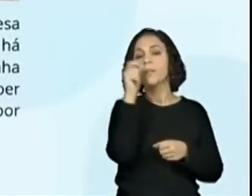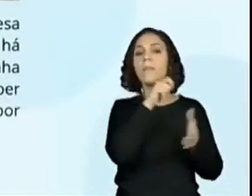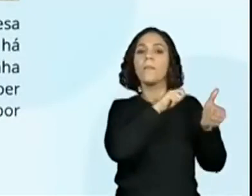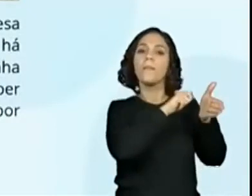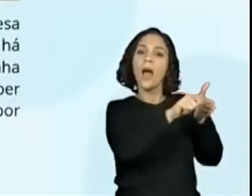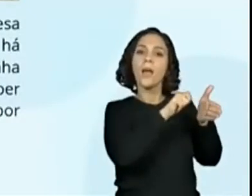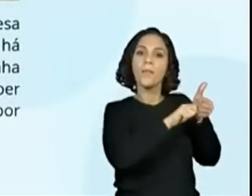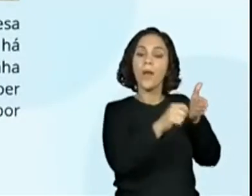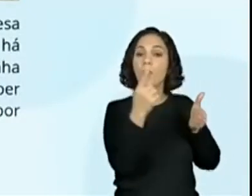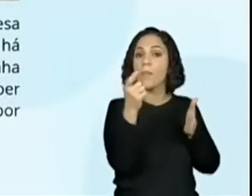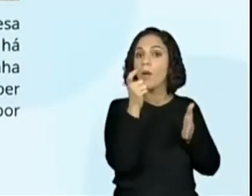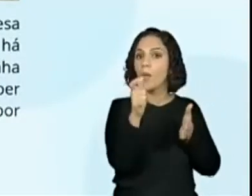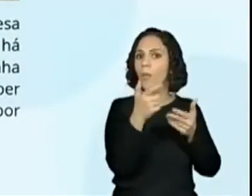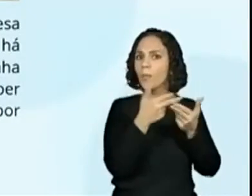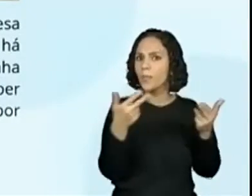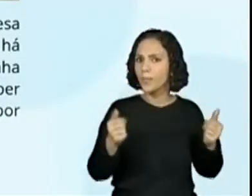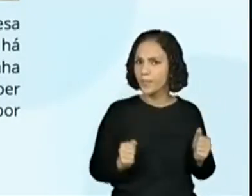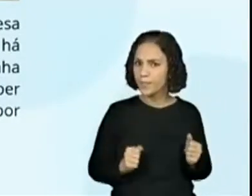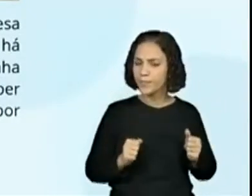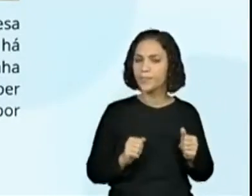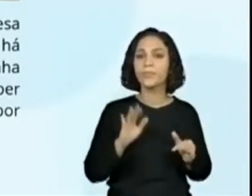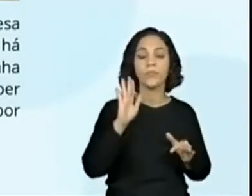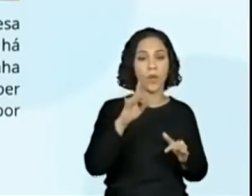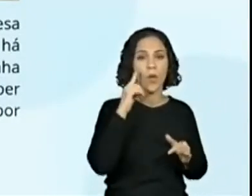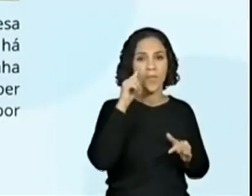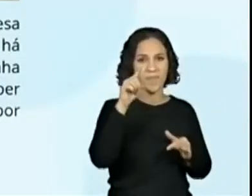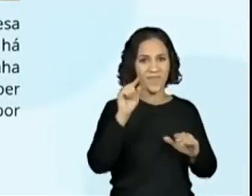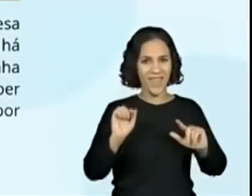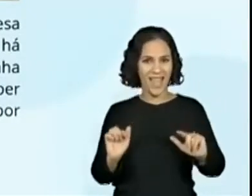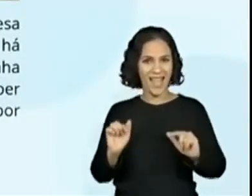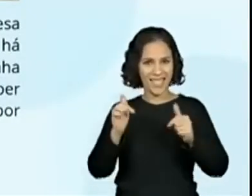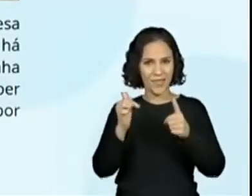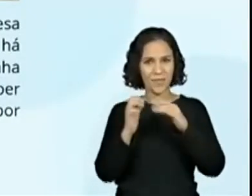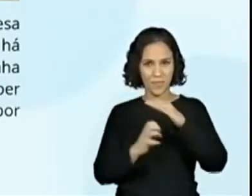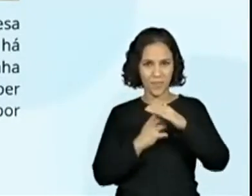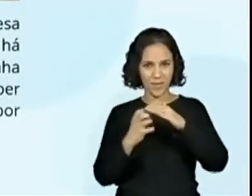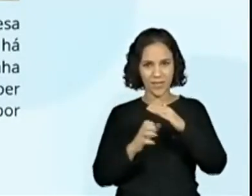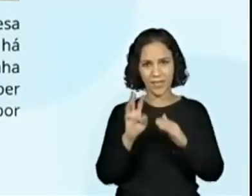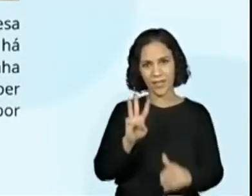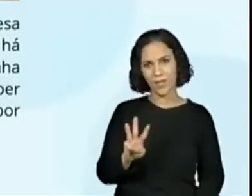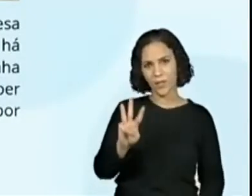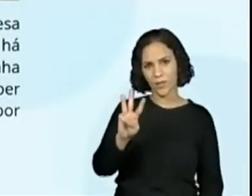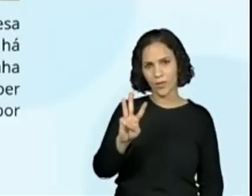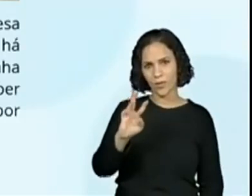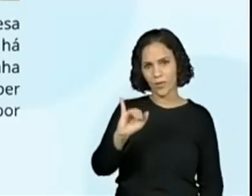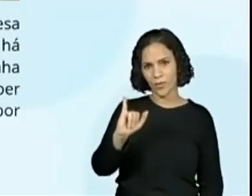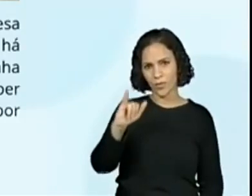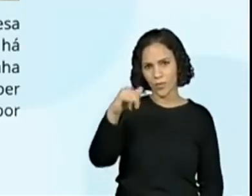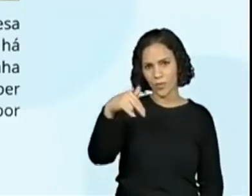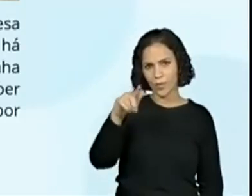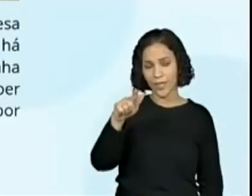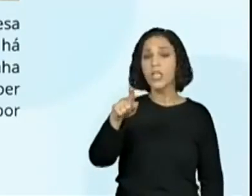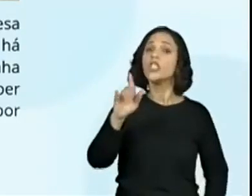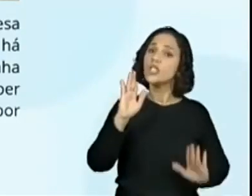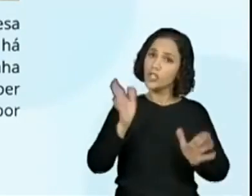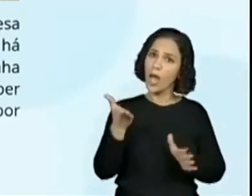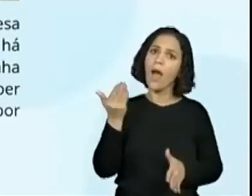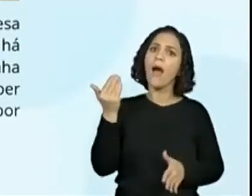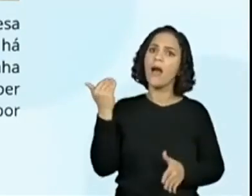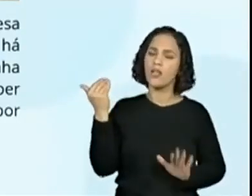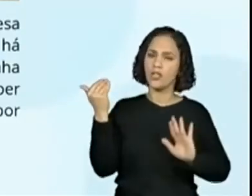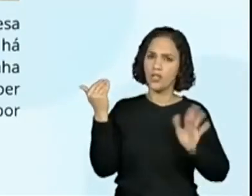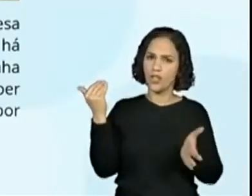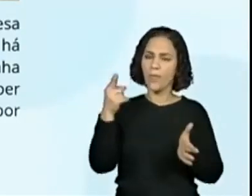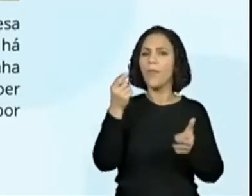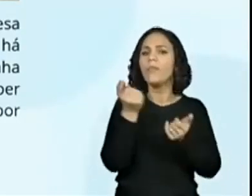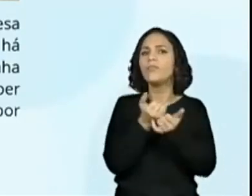uma coisa importante, né? Que essa iniciativa aí dessa empresa já acontecia antes e olha só o que eles